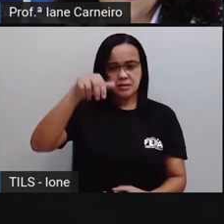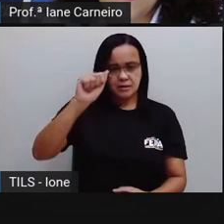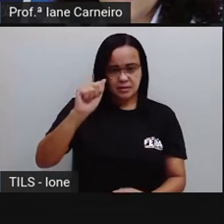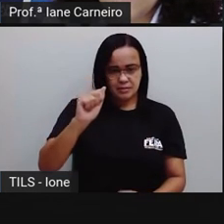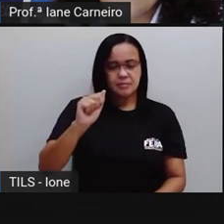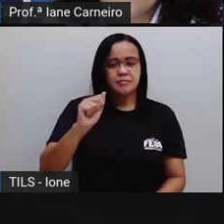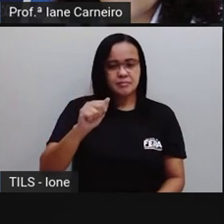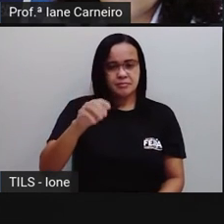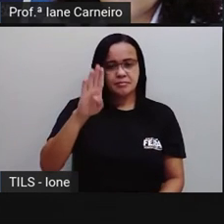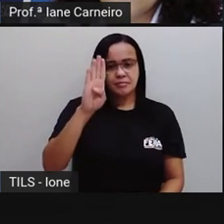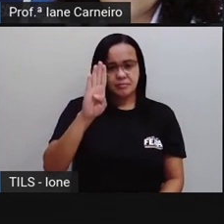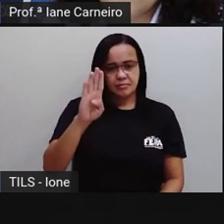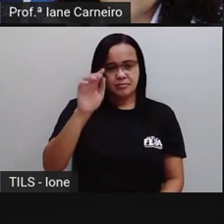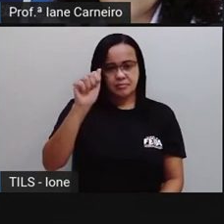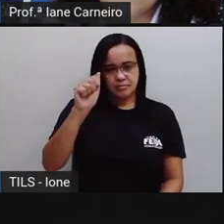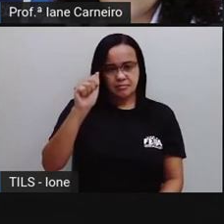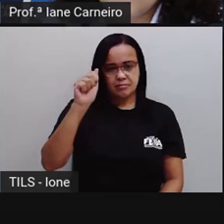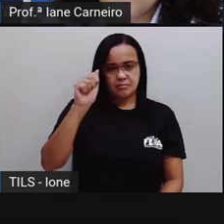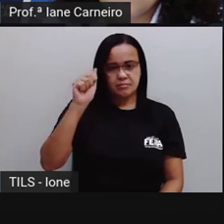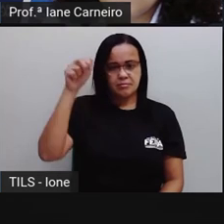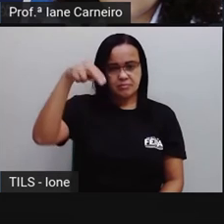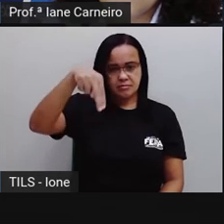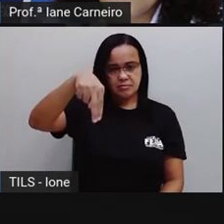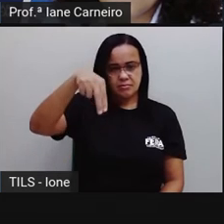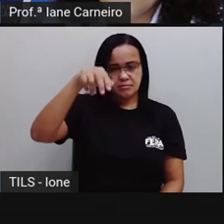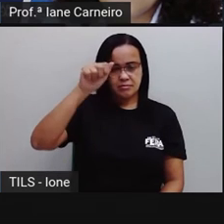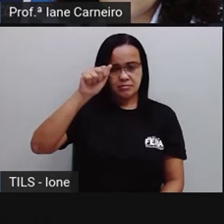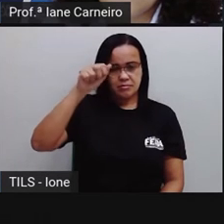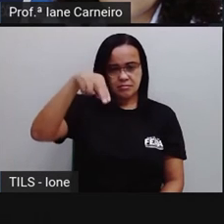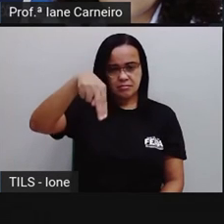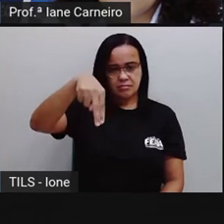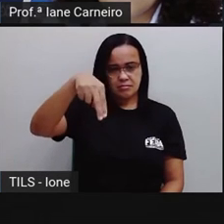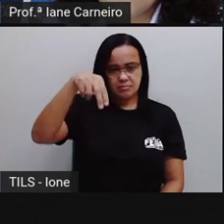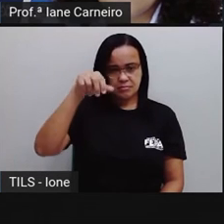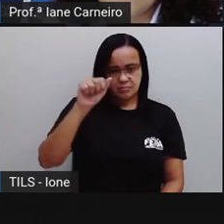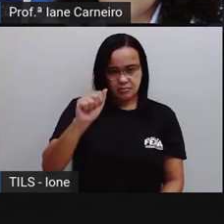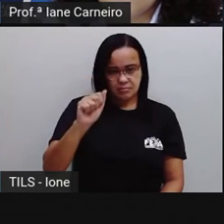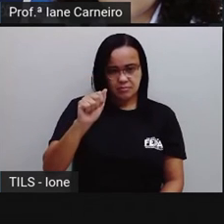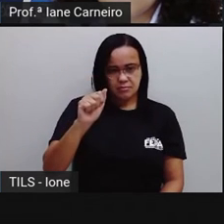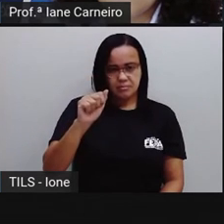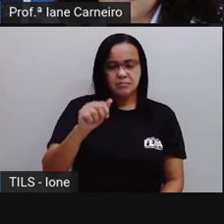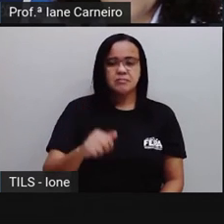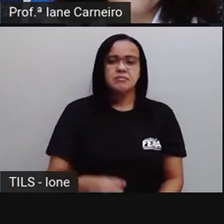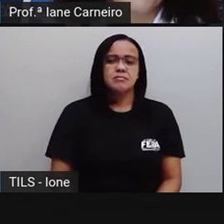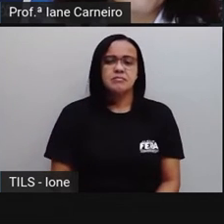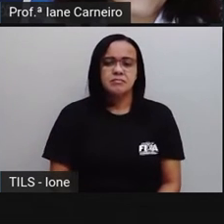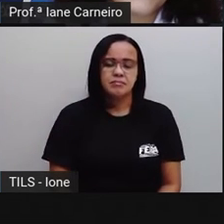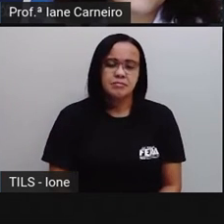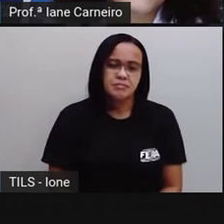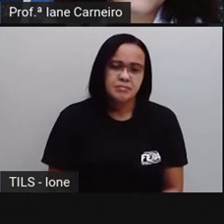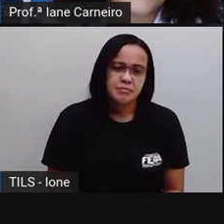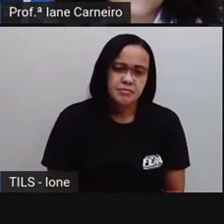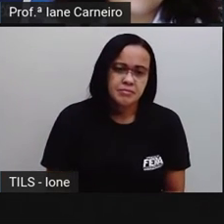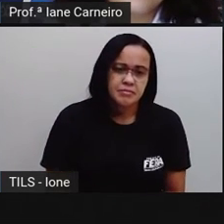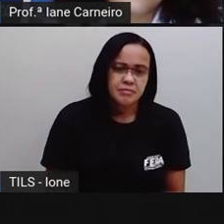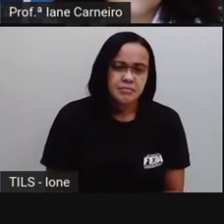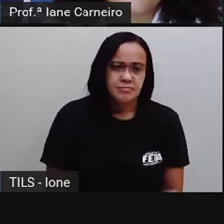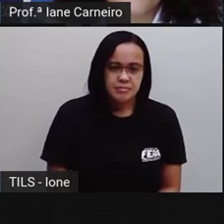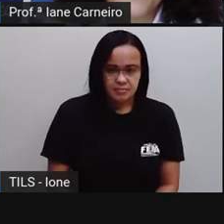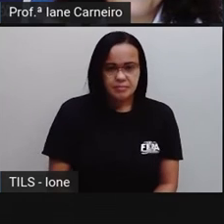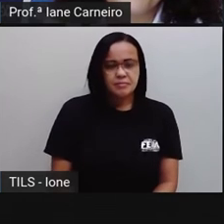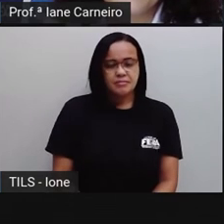B-A-N-A-N-A. BANANA.